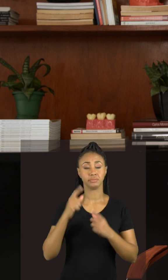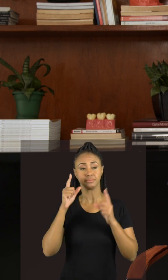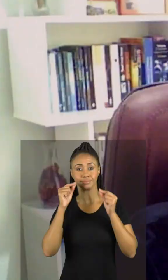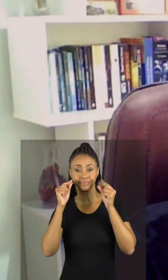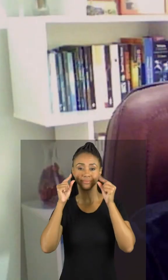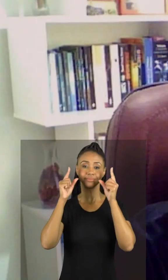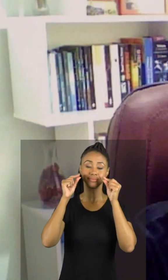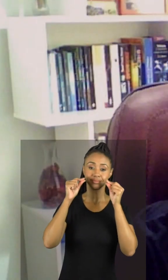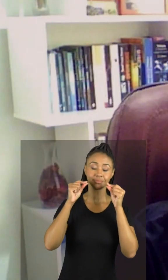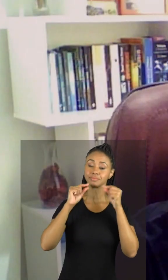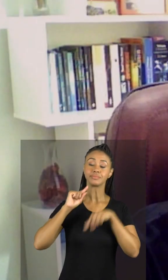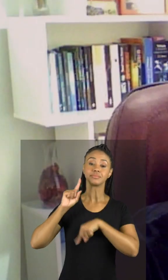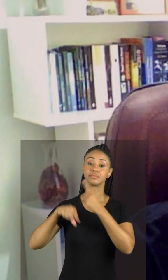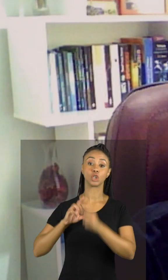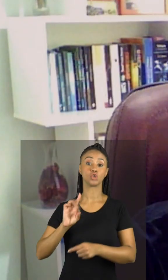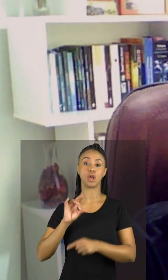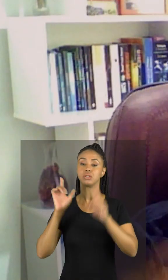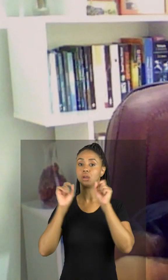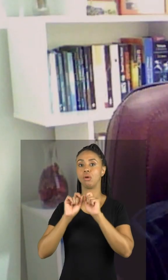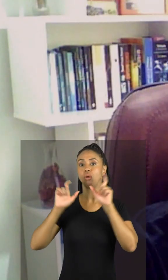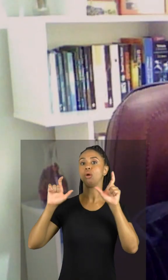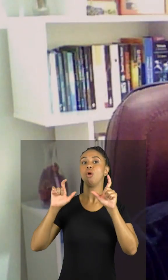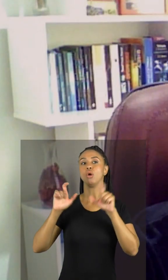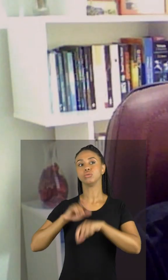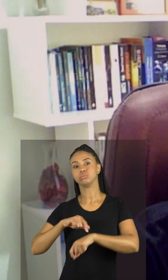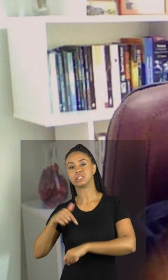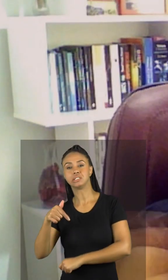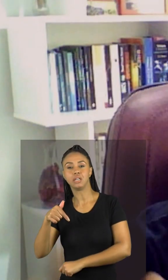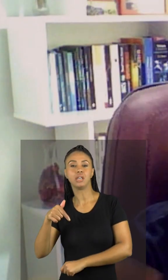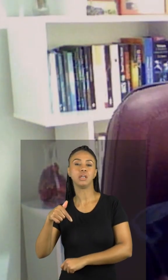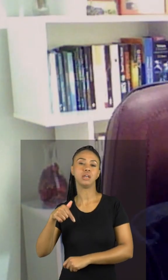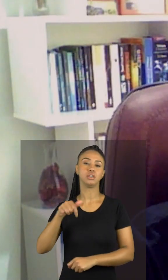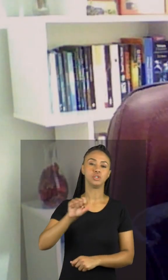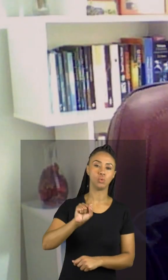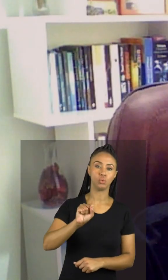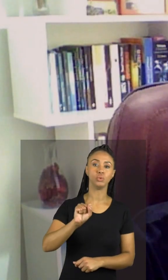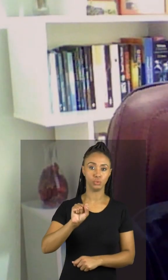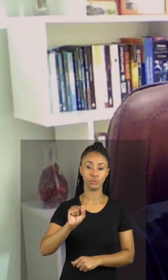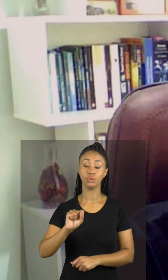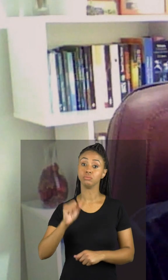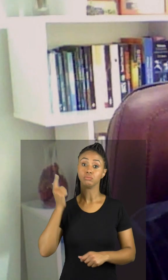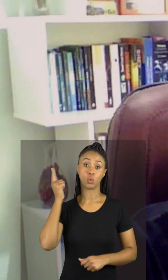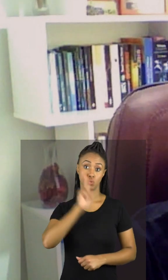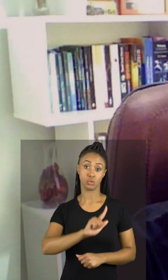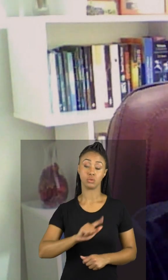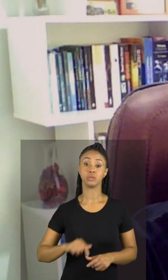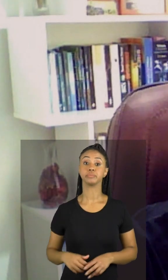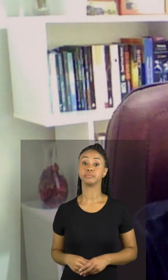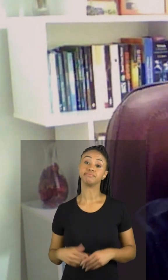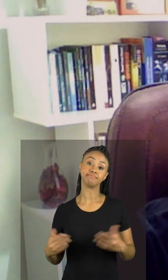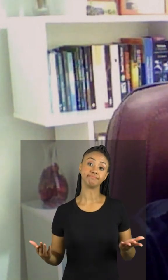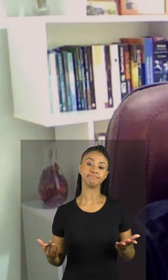nesse horário, e acordo espontaneamente, às sete da manhã, às oito da manhã. Então,